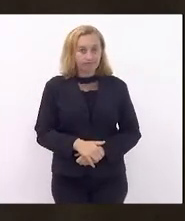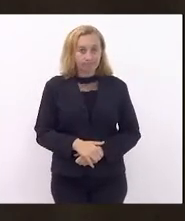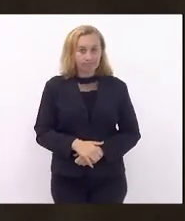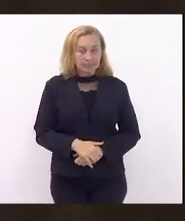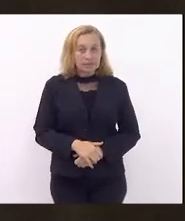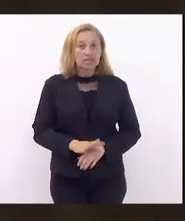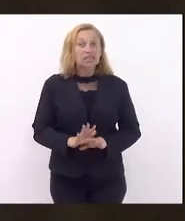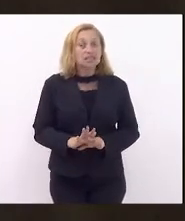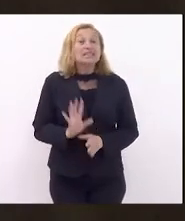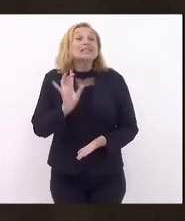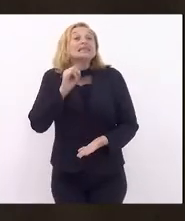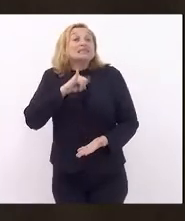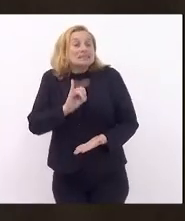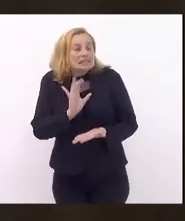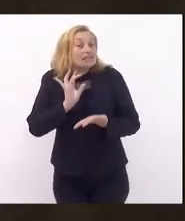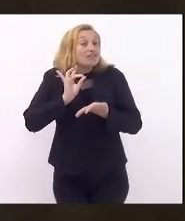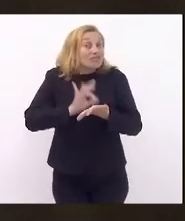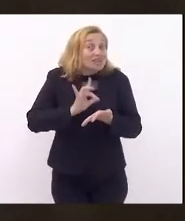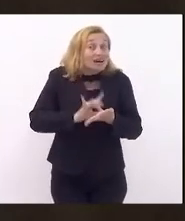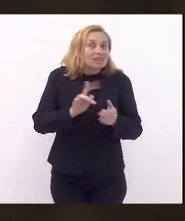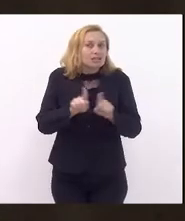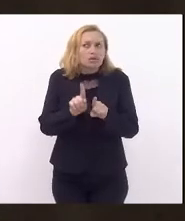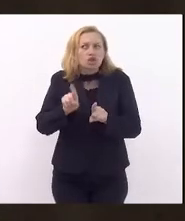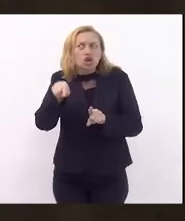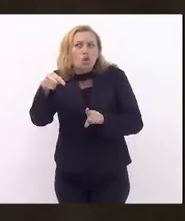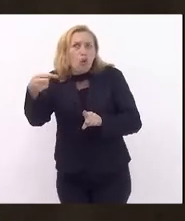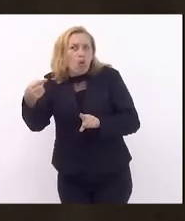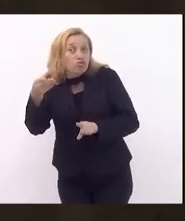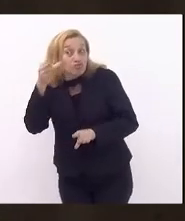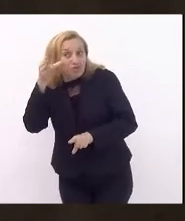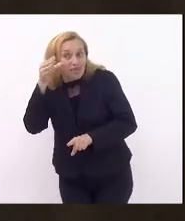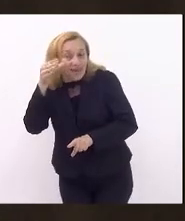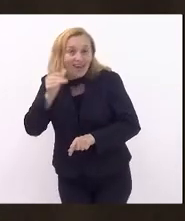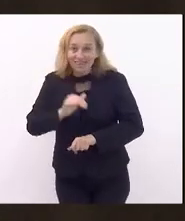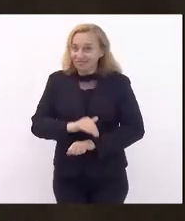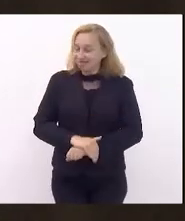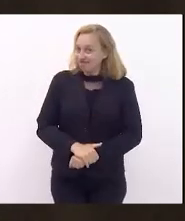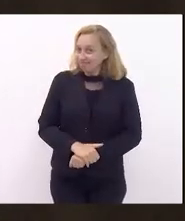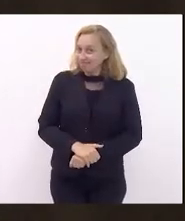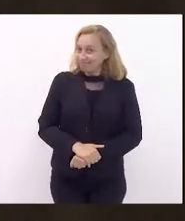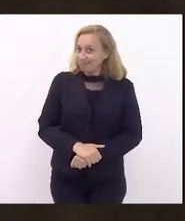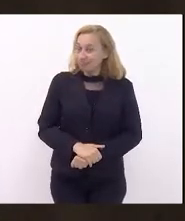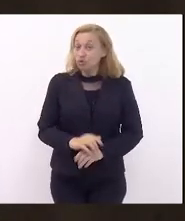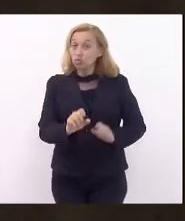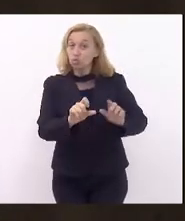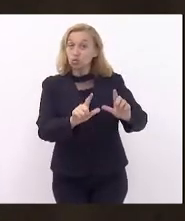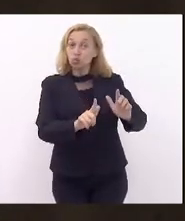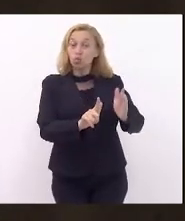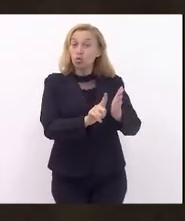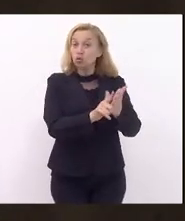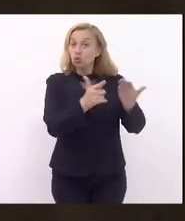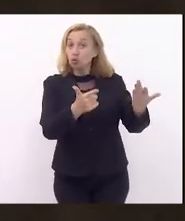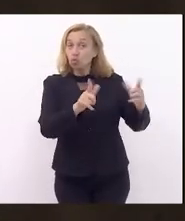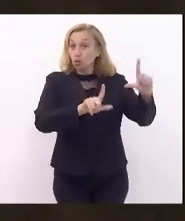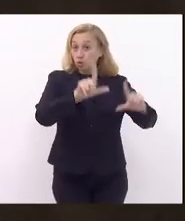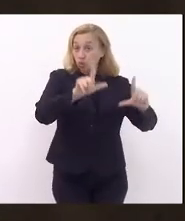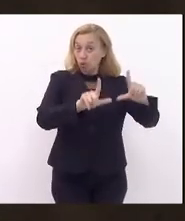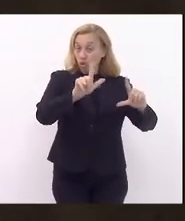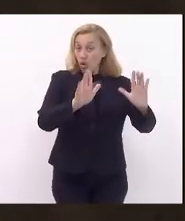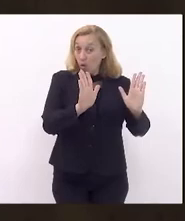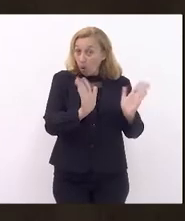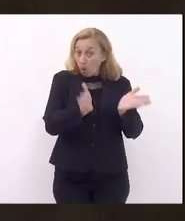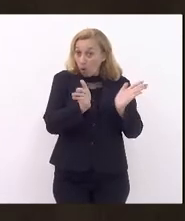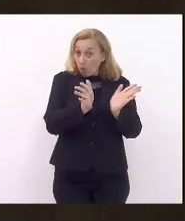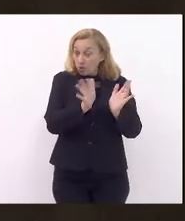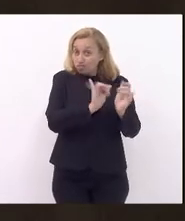na verdade também não tem outros ingredientes. Porque os jornais hoje estão eivados